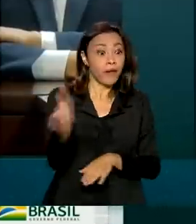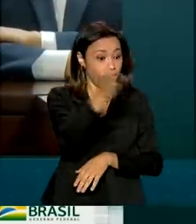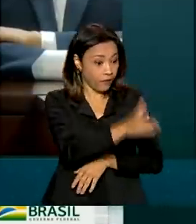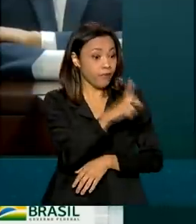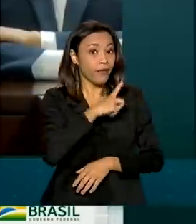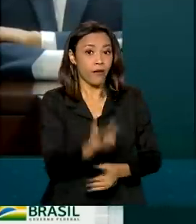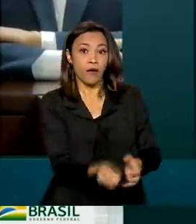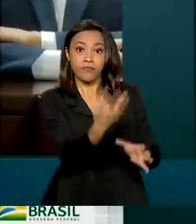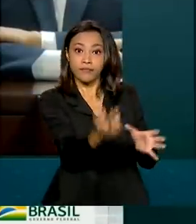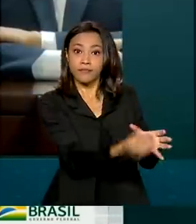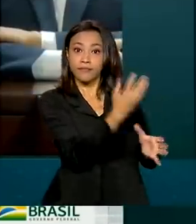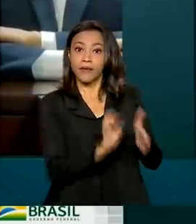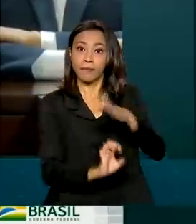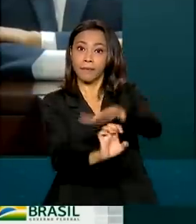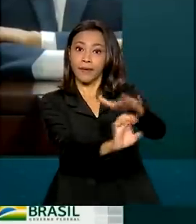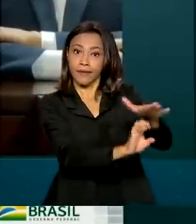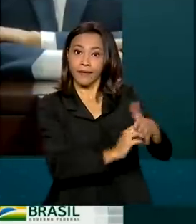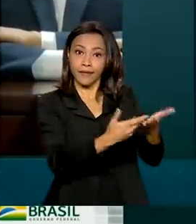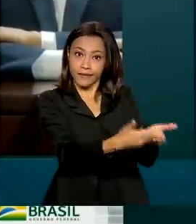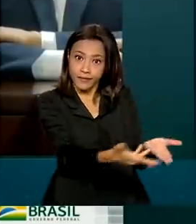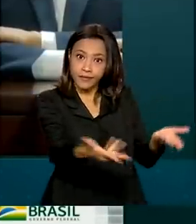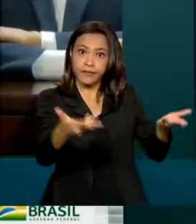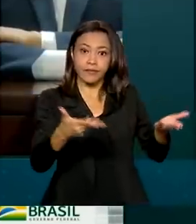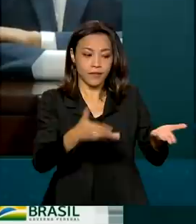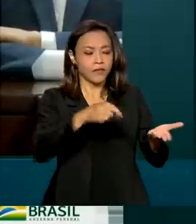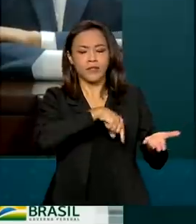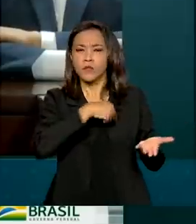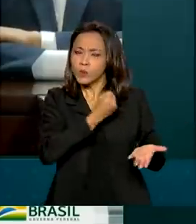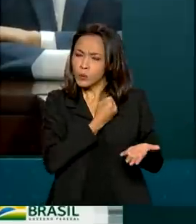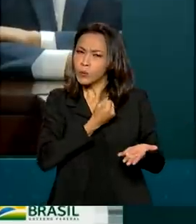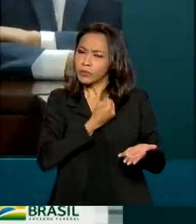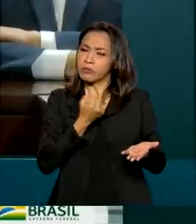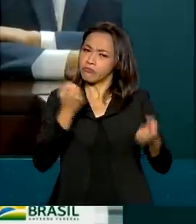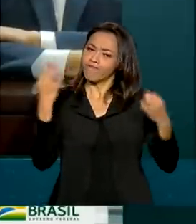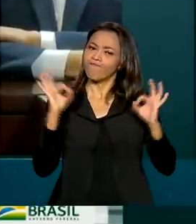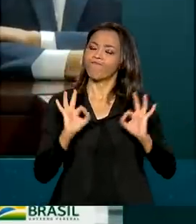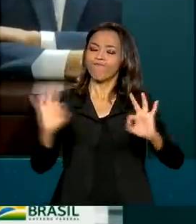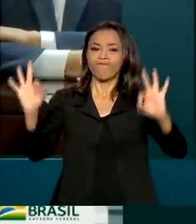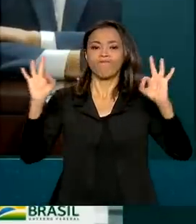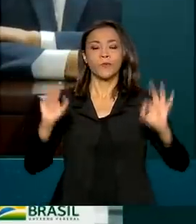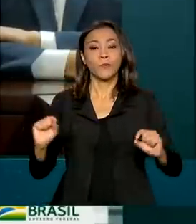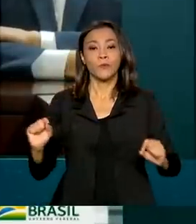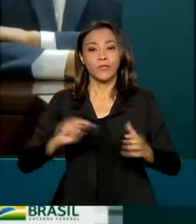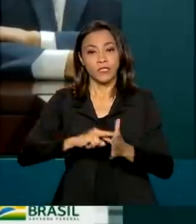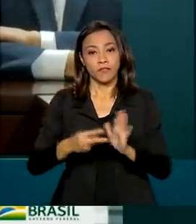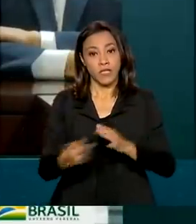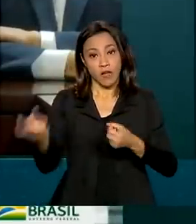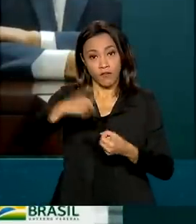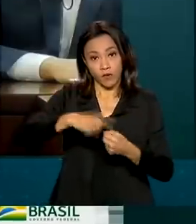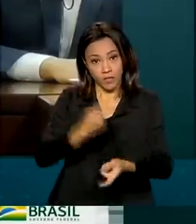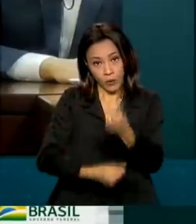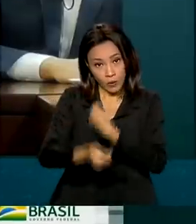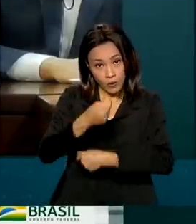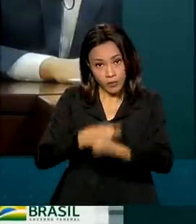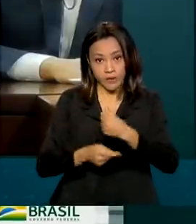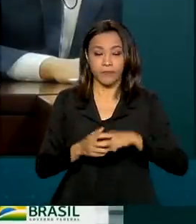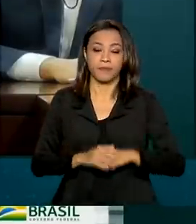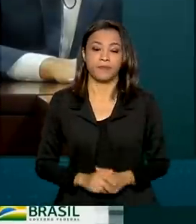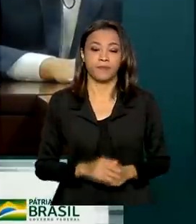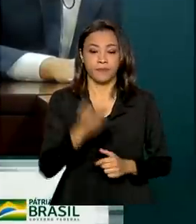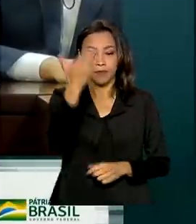negócios no país, com todos os números confirmando a retomada do crescimento econômico. A